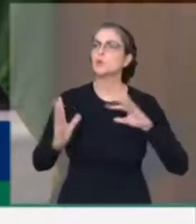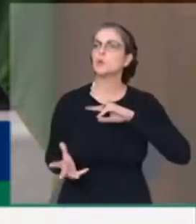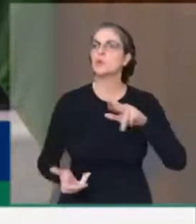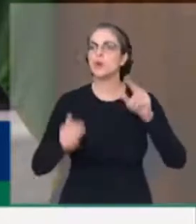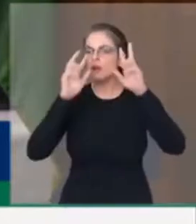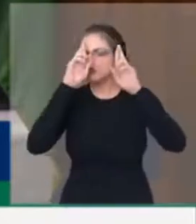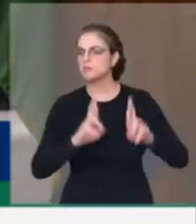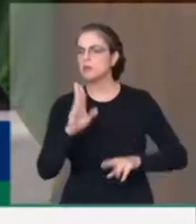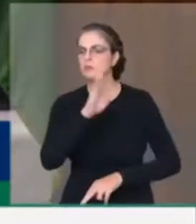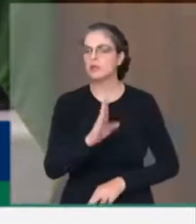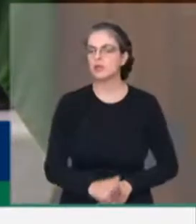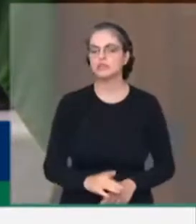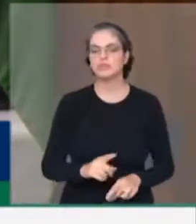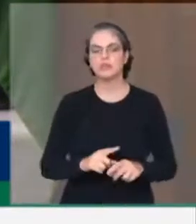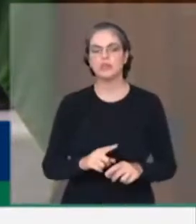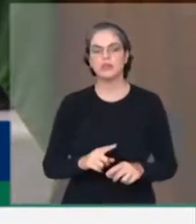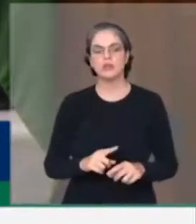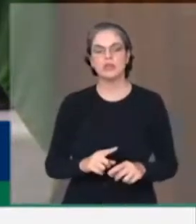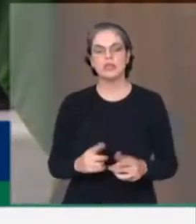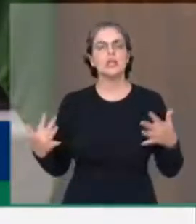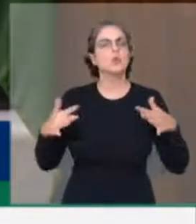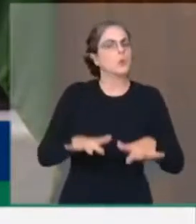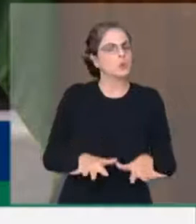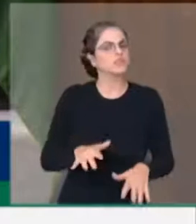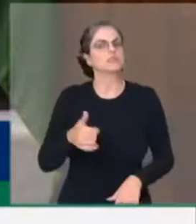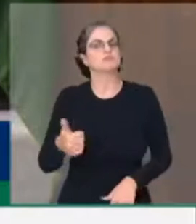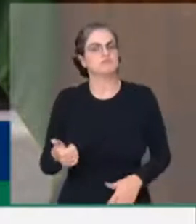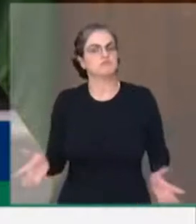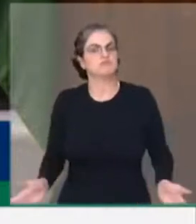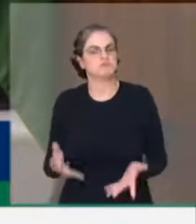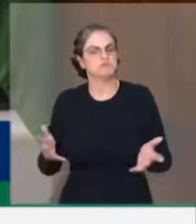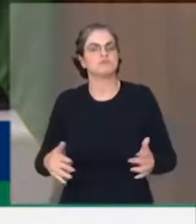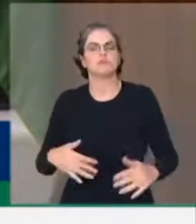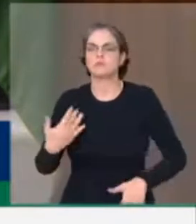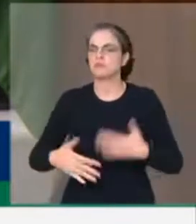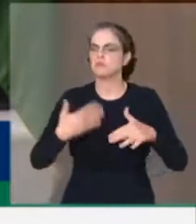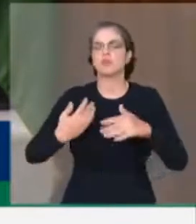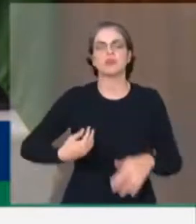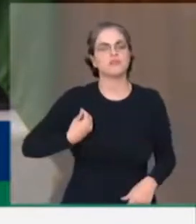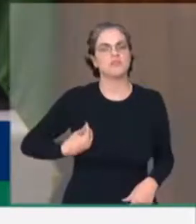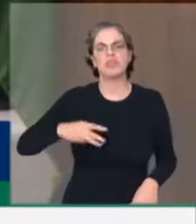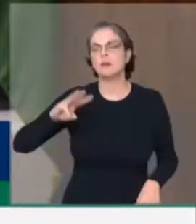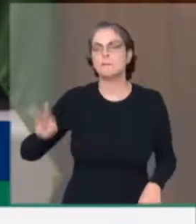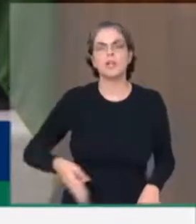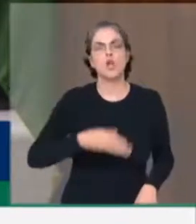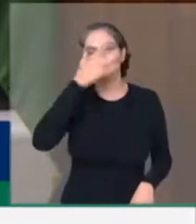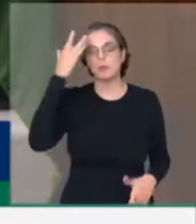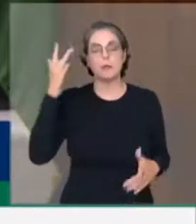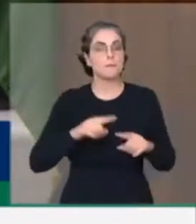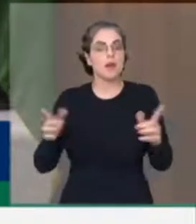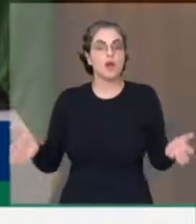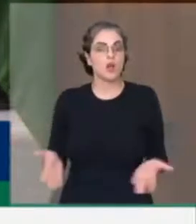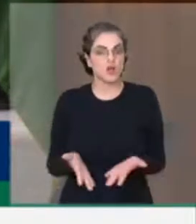inteiro, promovendo a inclusão, transformando a vida de milhões, hoje se